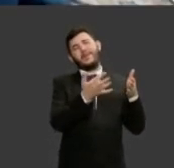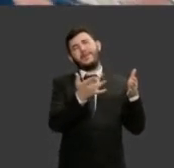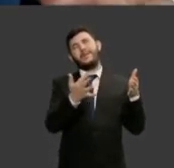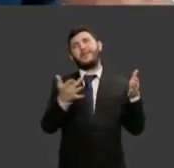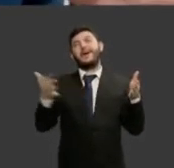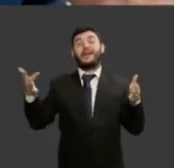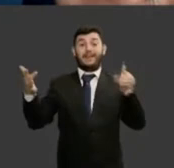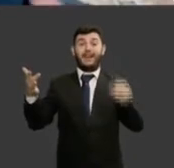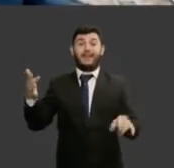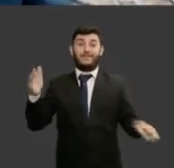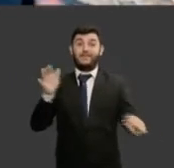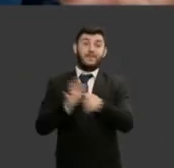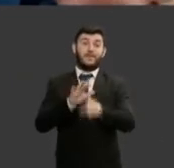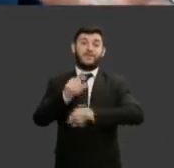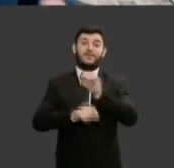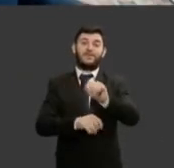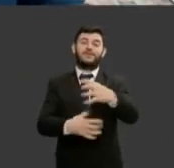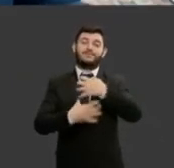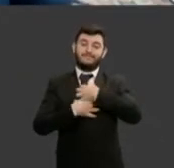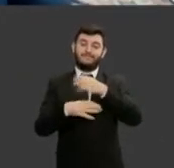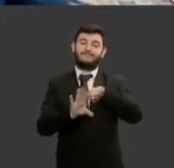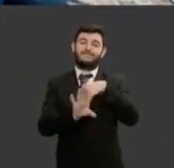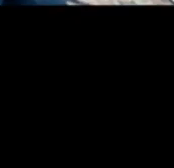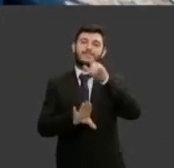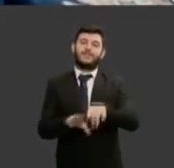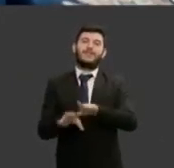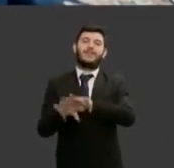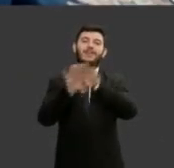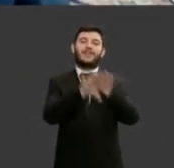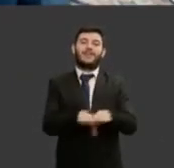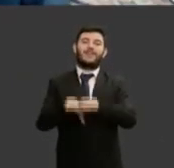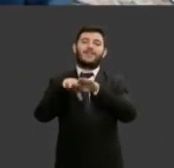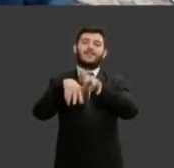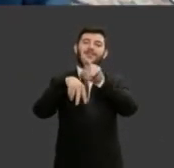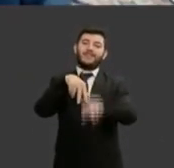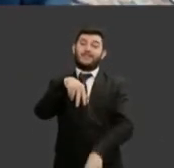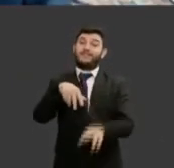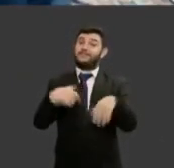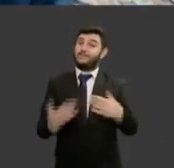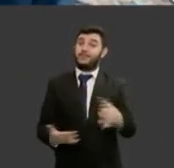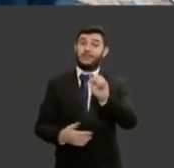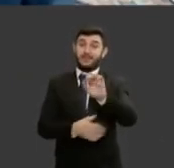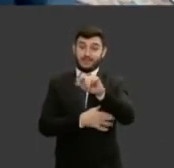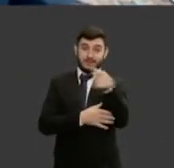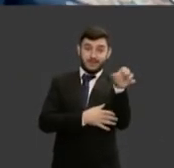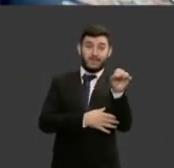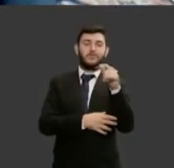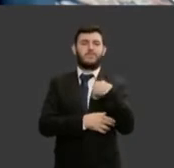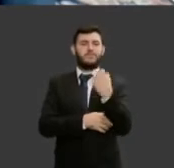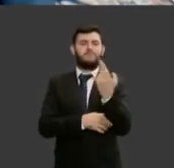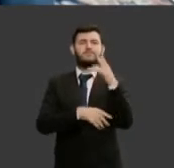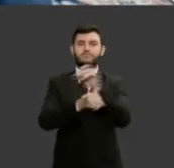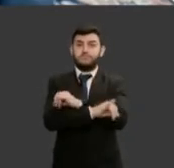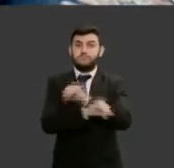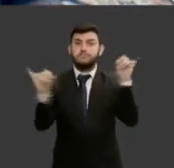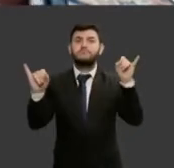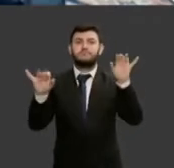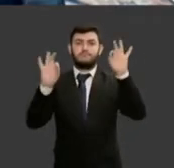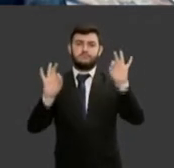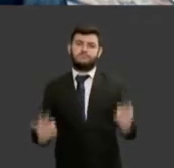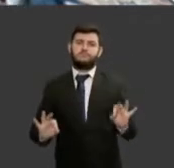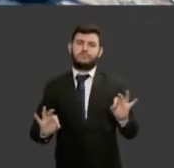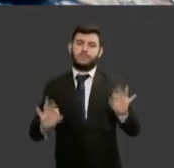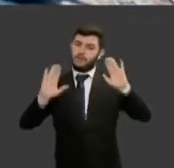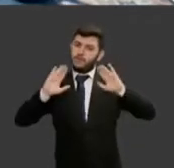sentido da equidade de gênero. Tais ações, posso afirmar, dizem respeito